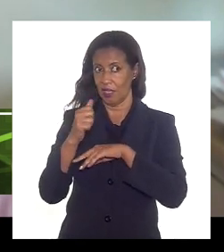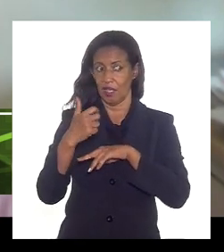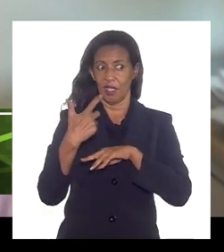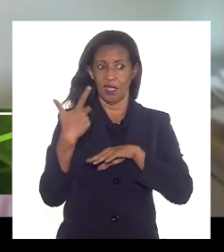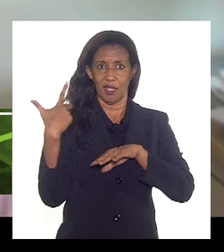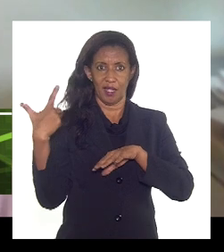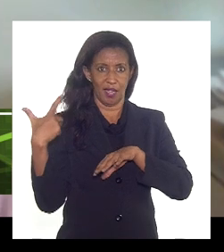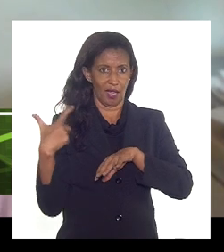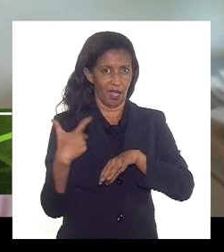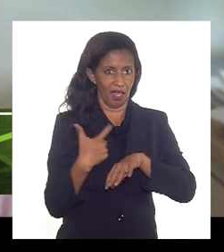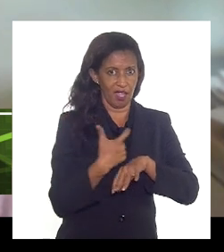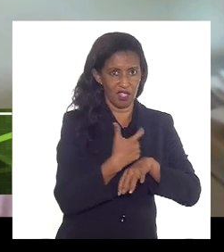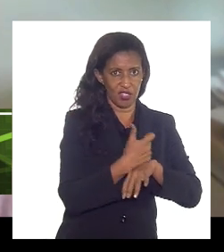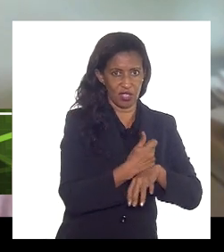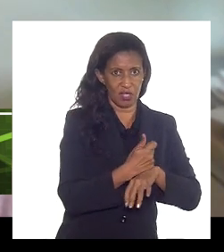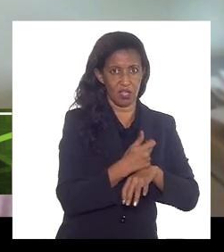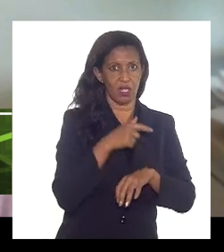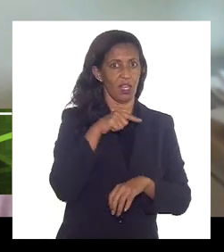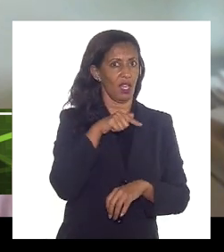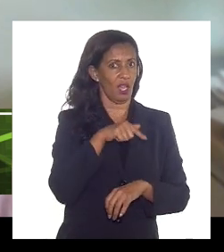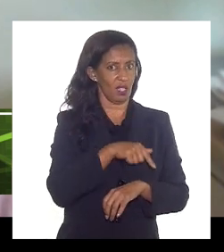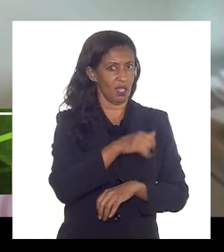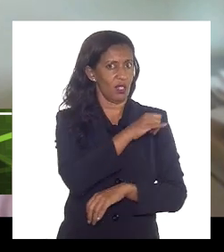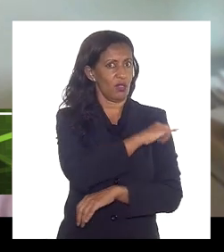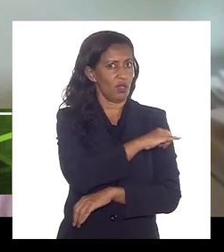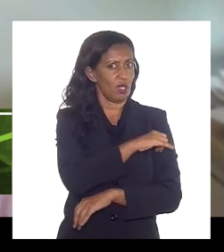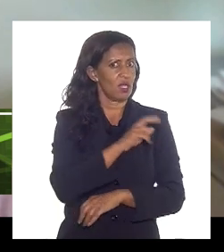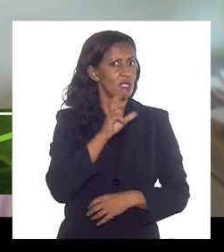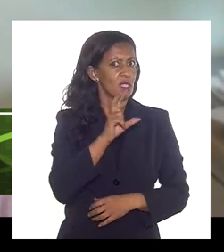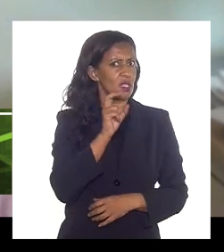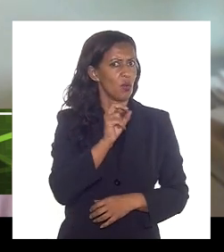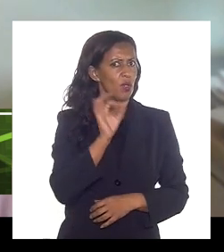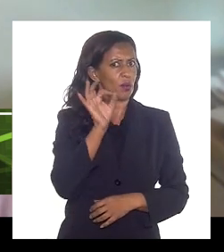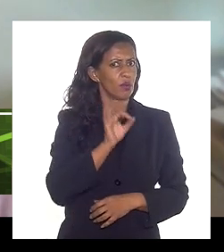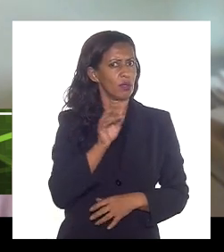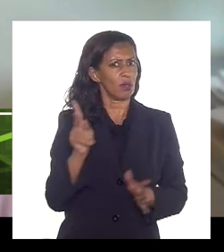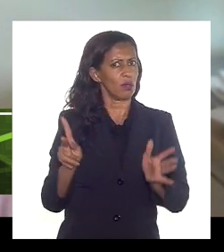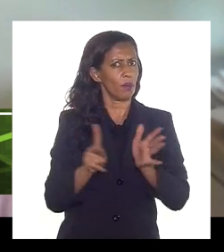aqui no Rio de Janeiro 50% do seu gás